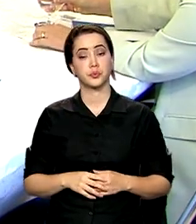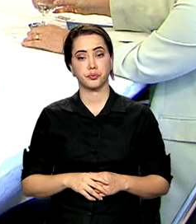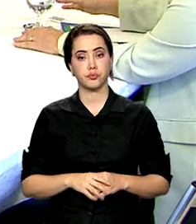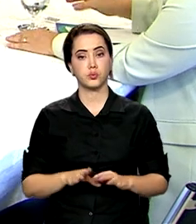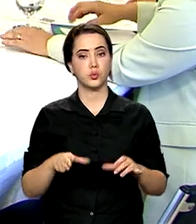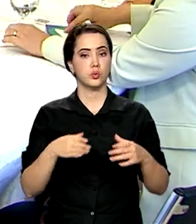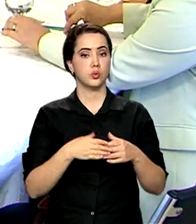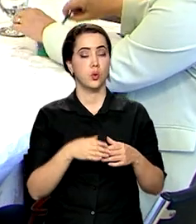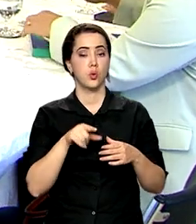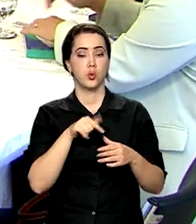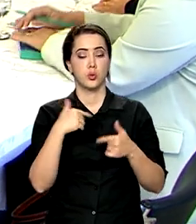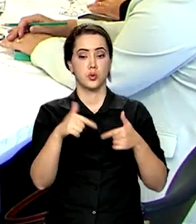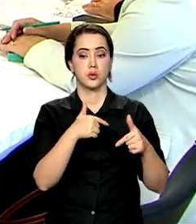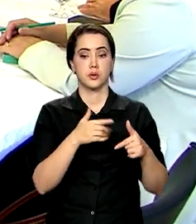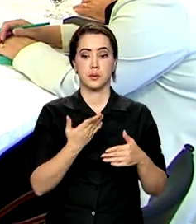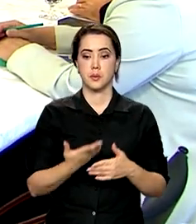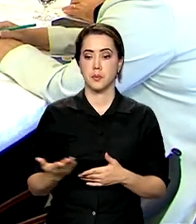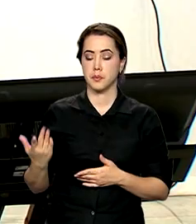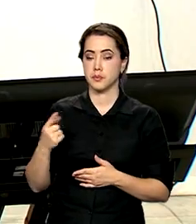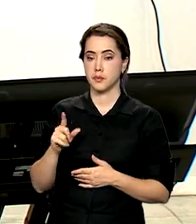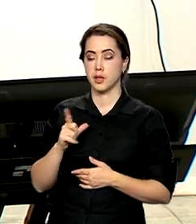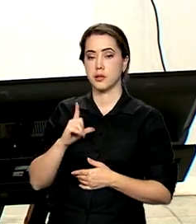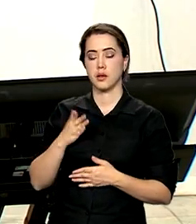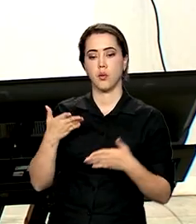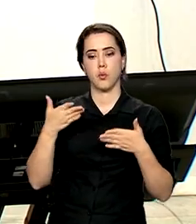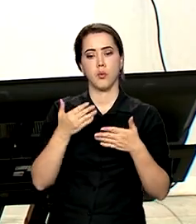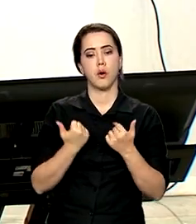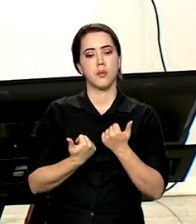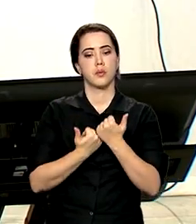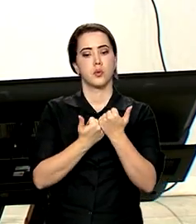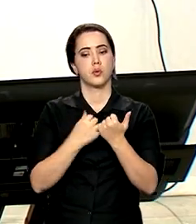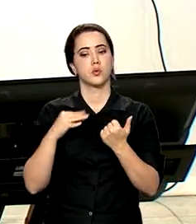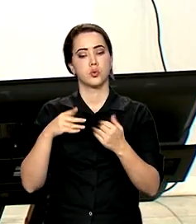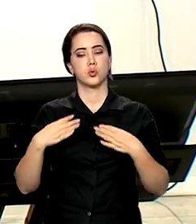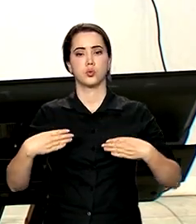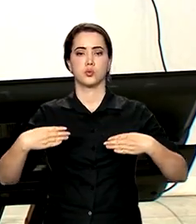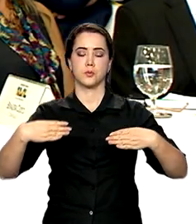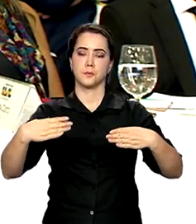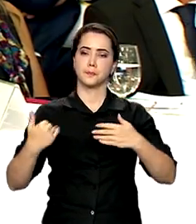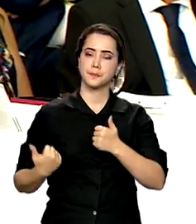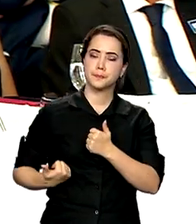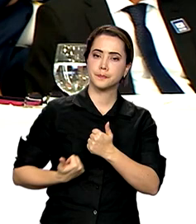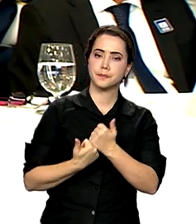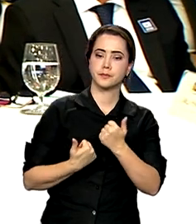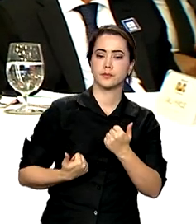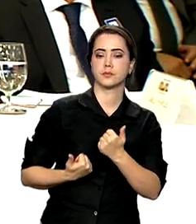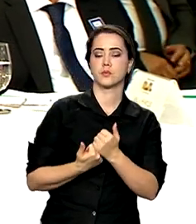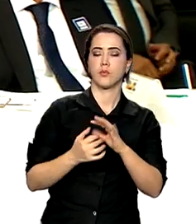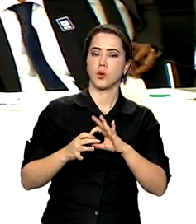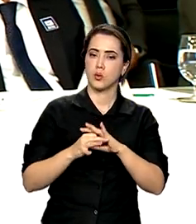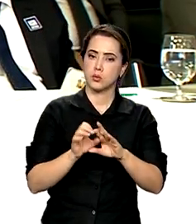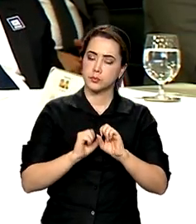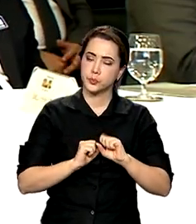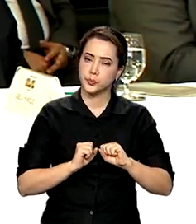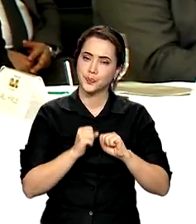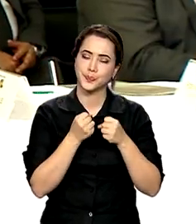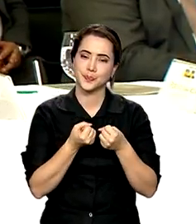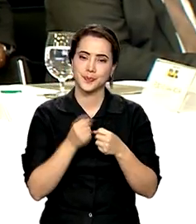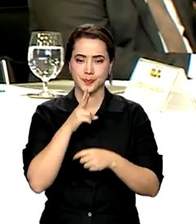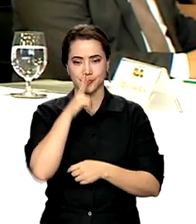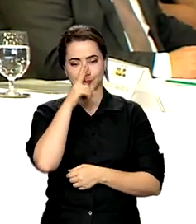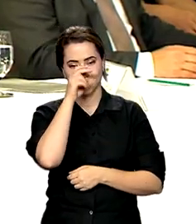do chamado Conselhão vai contar com o apoio de todos os ministérios, unindo esforços para o